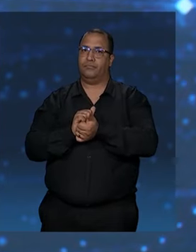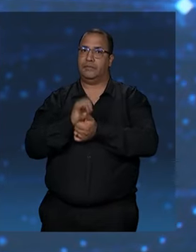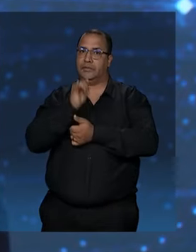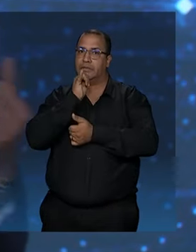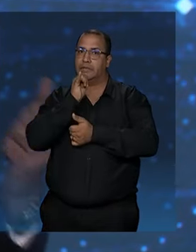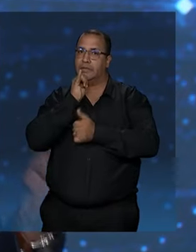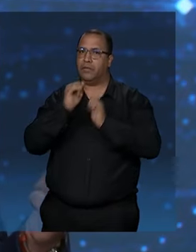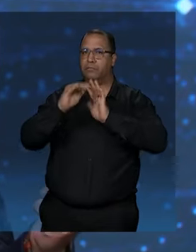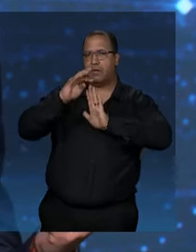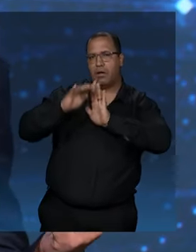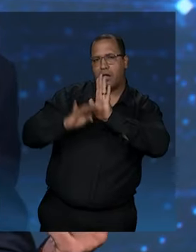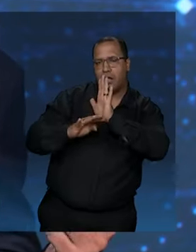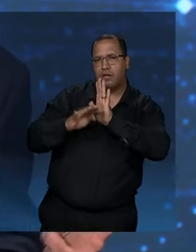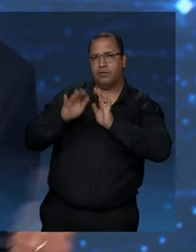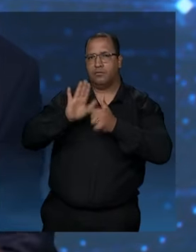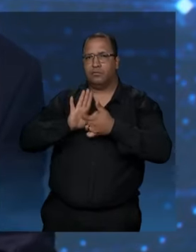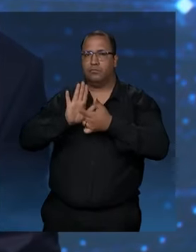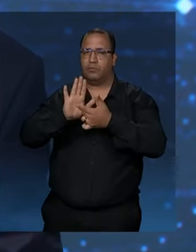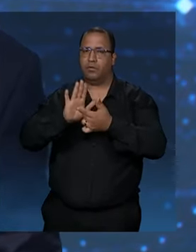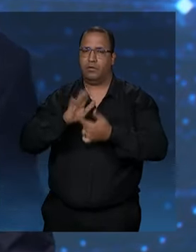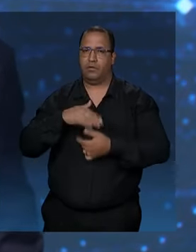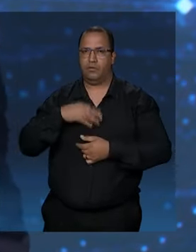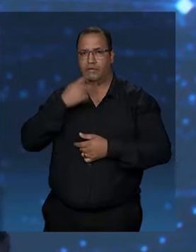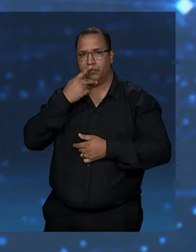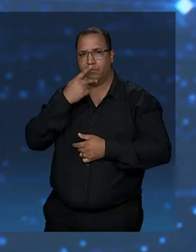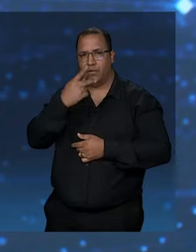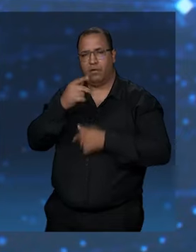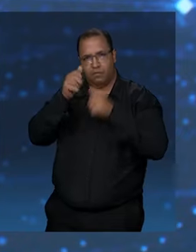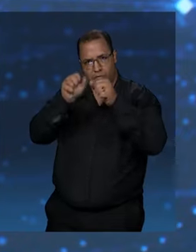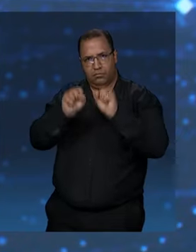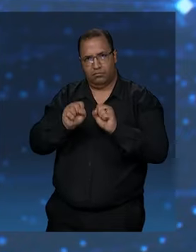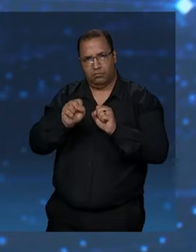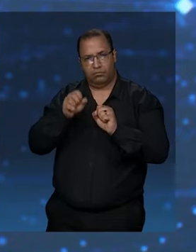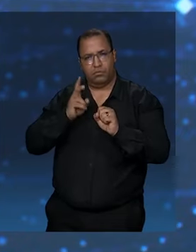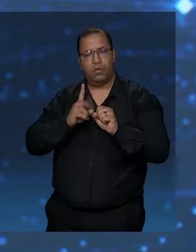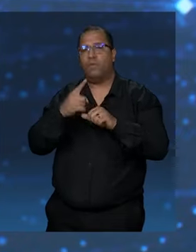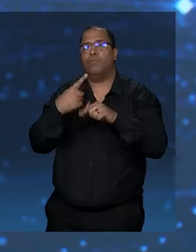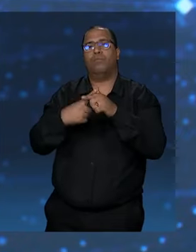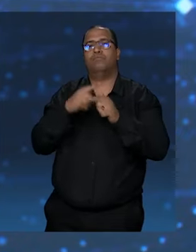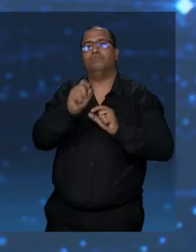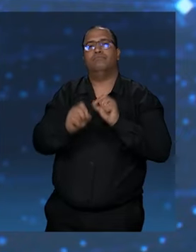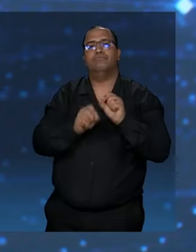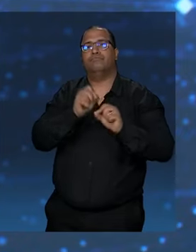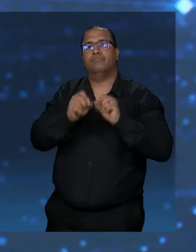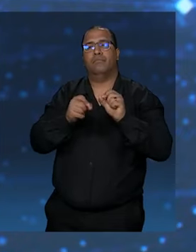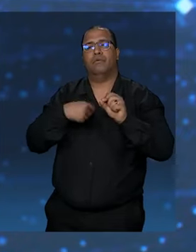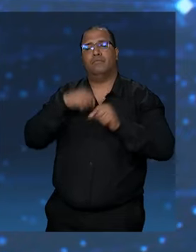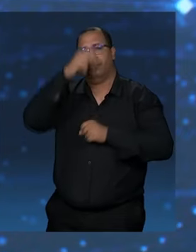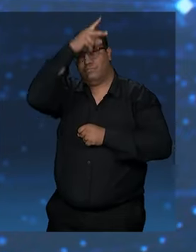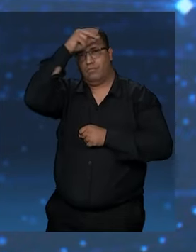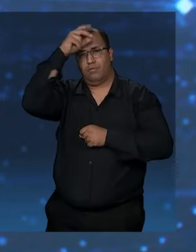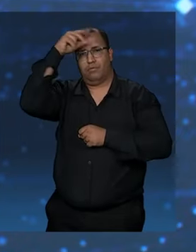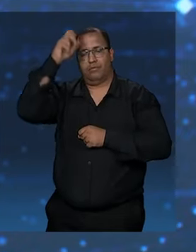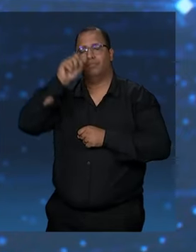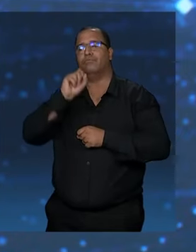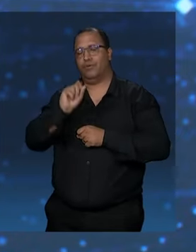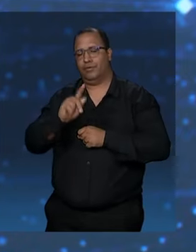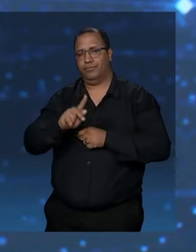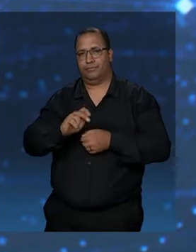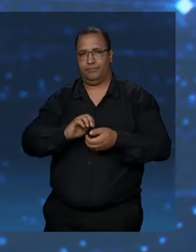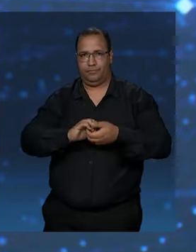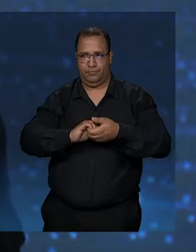exemplos para agora, no retorno da minha fala, poder falar o porquê que eu quero ser prefeito de São Paulo.